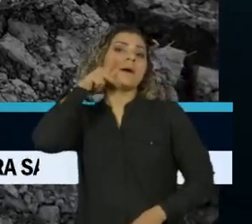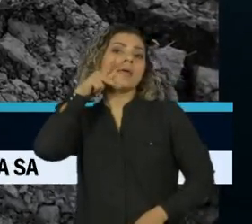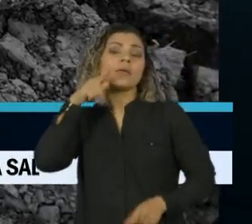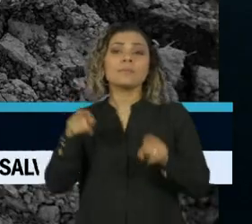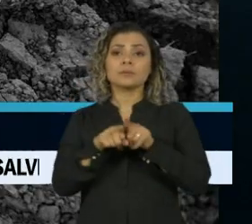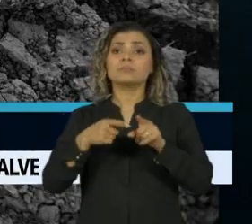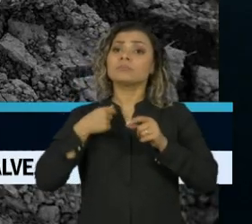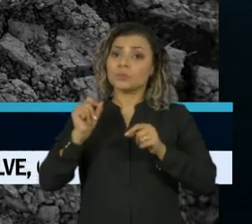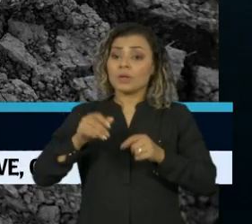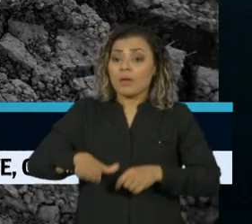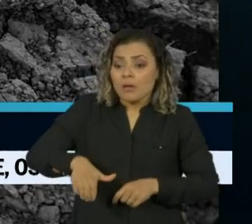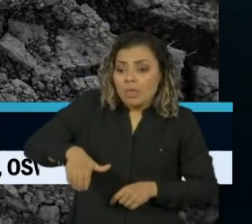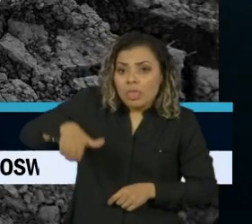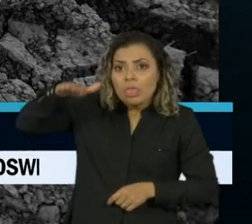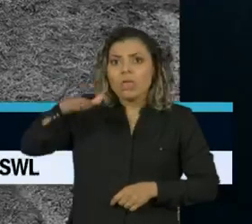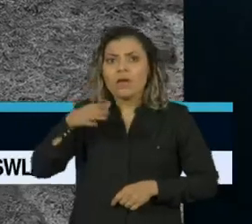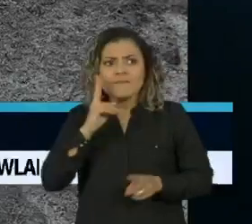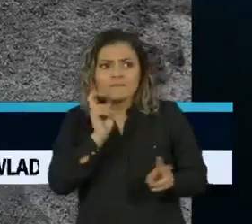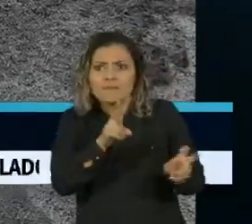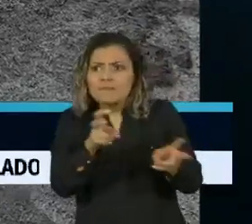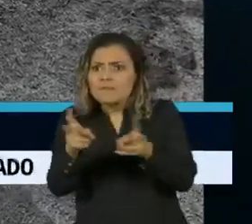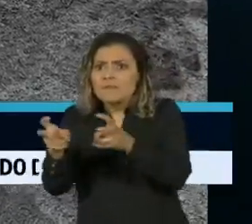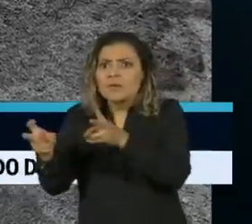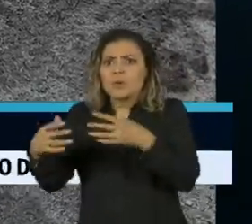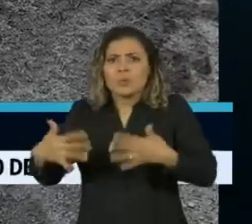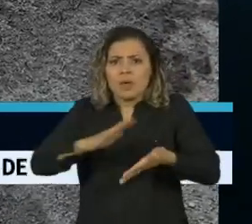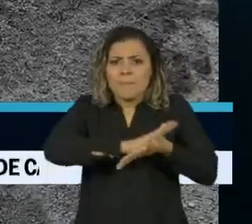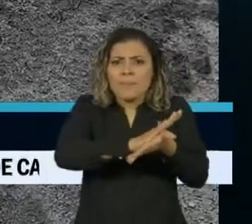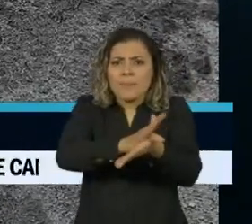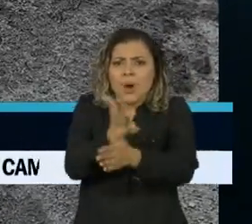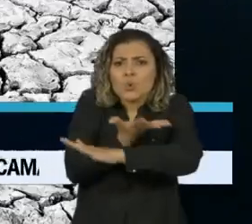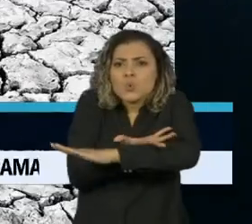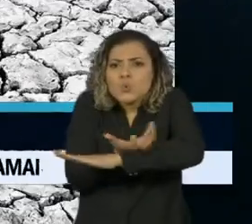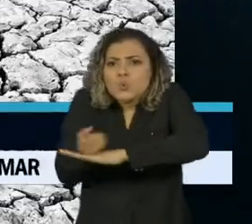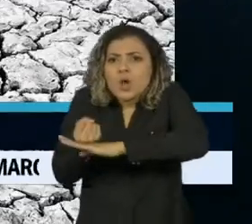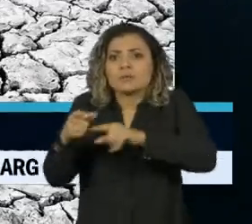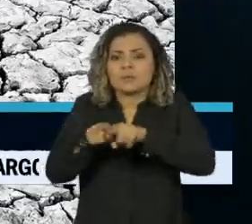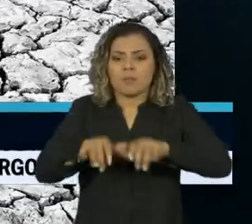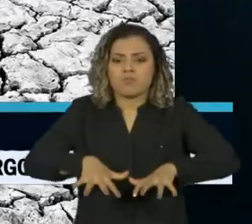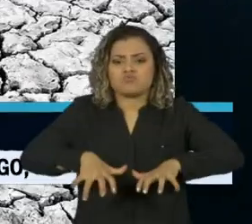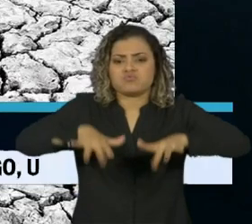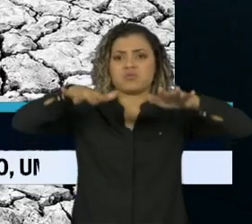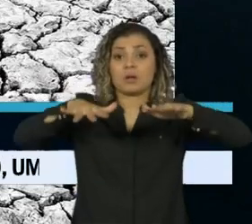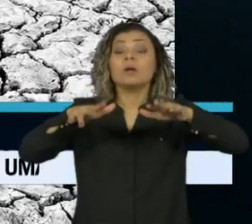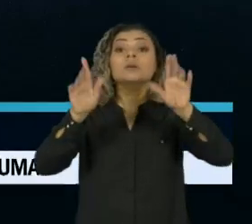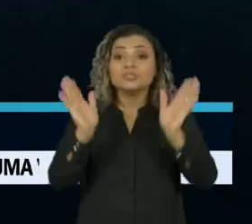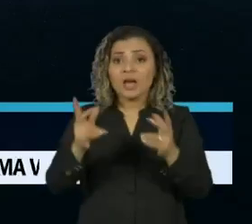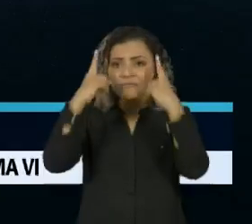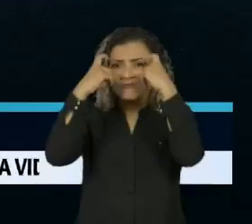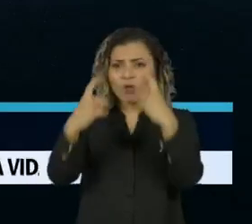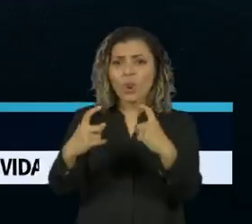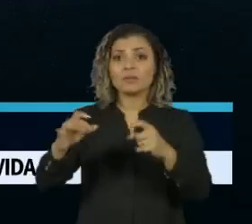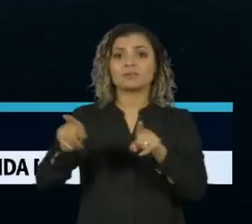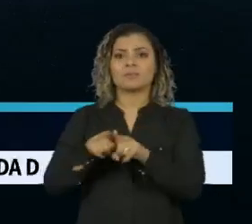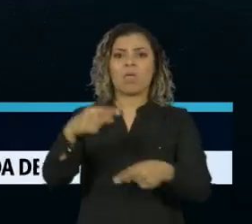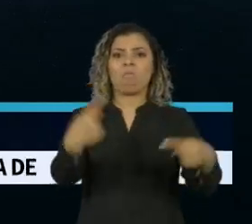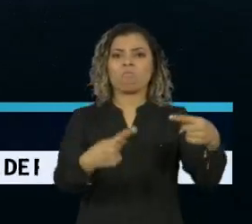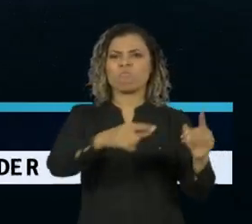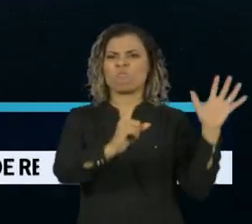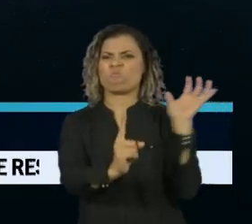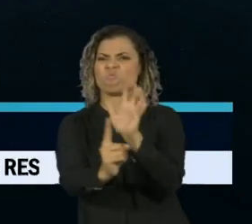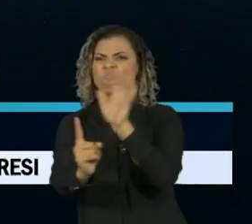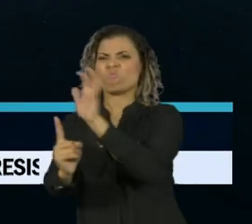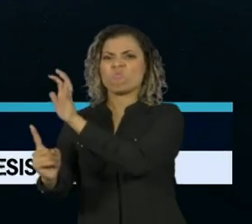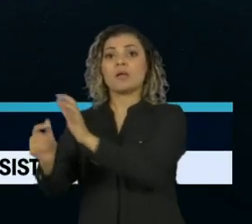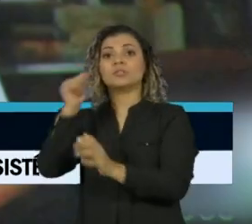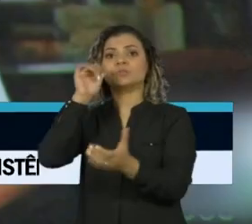Furtado conheceu na infância a violência da natureza, com a seca e a enchente. E também a violência da política, como conta